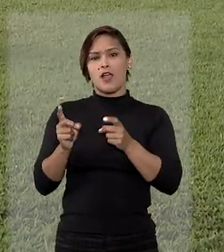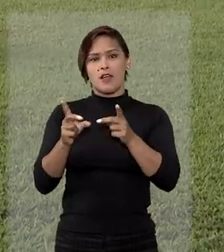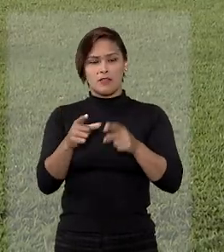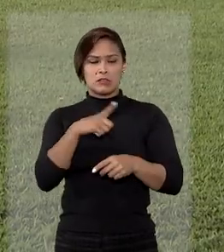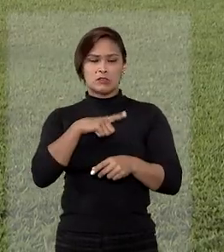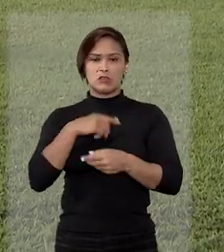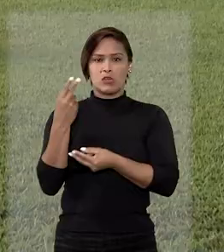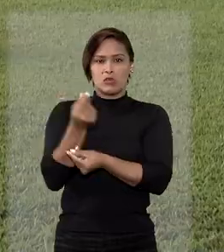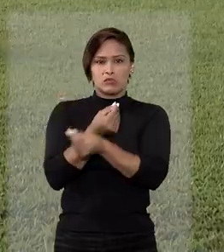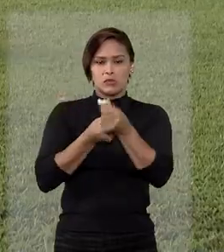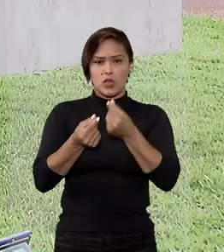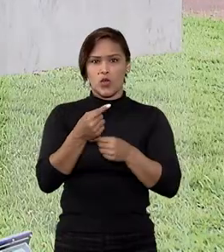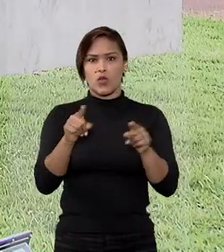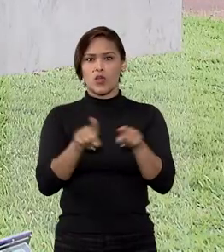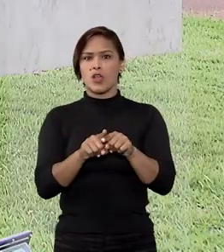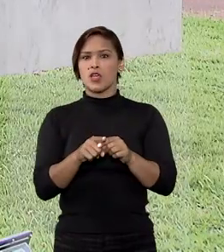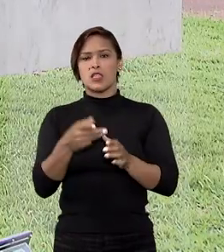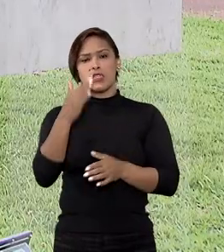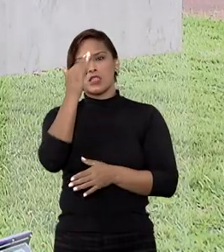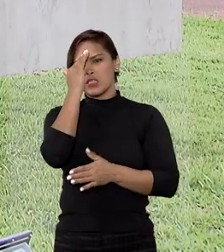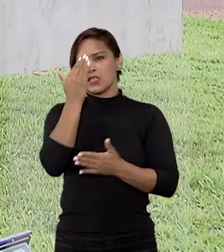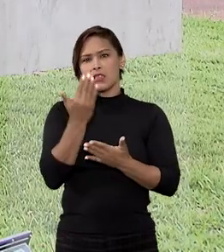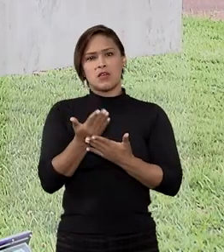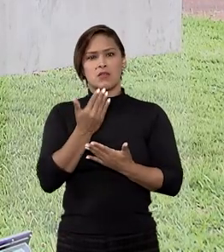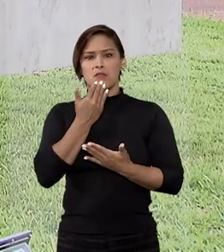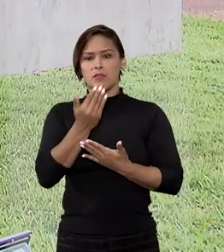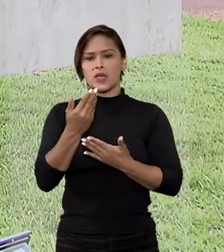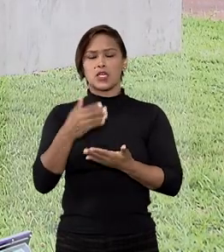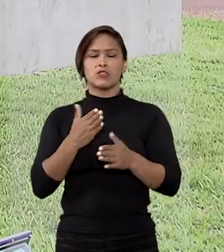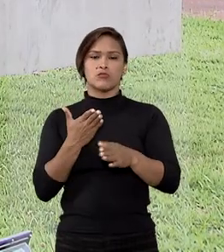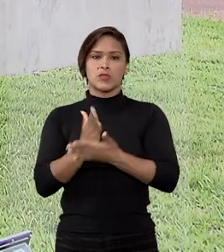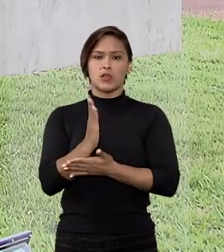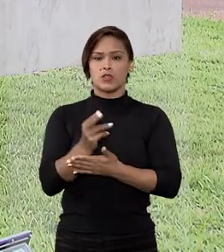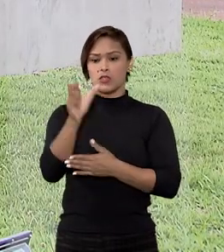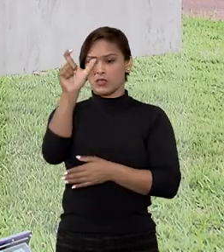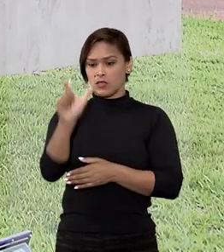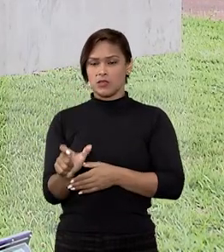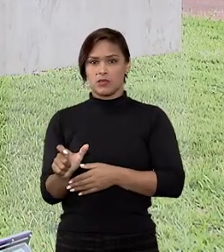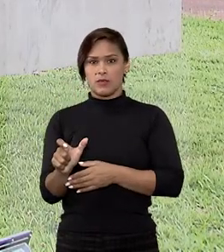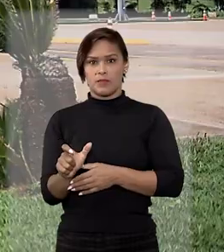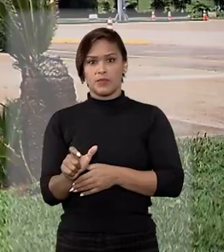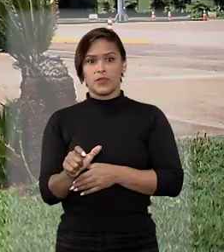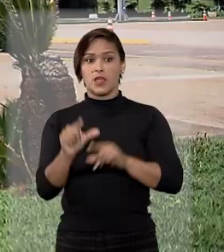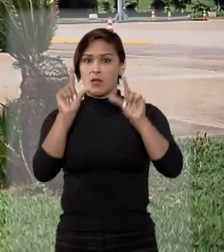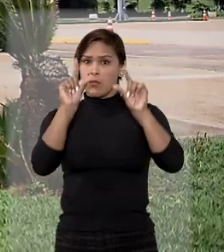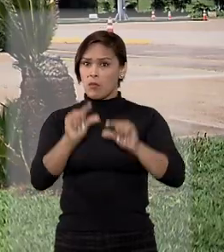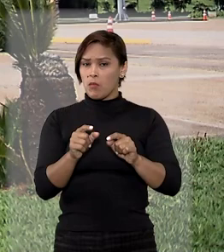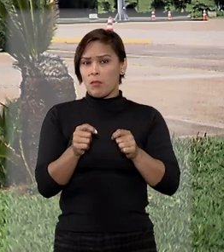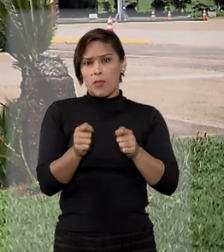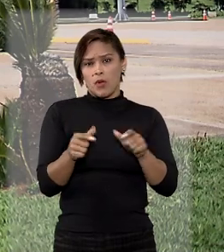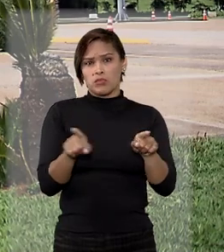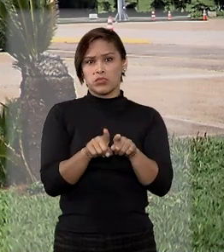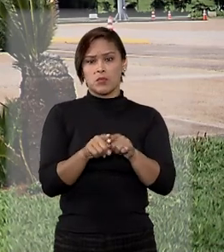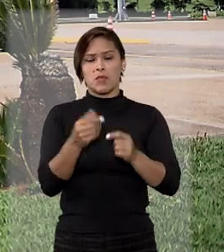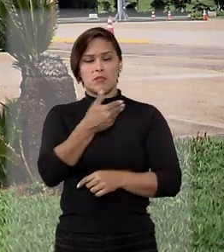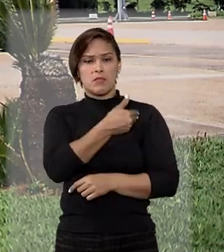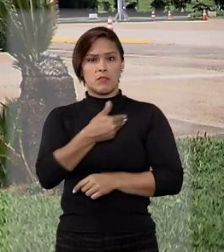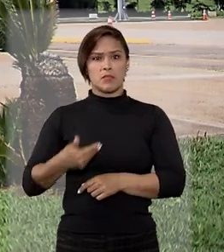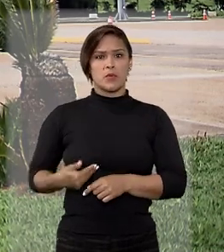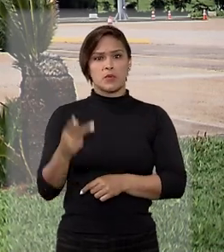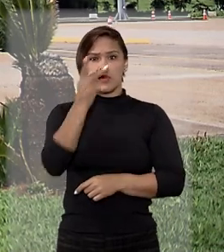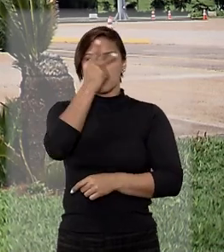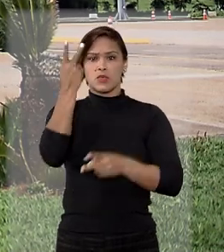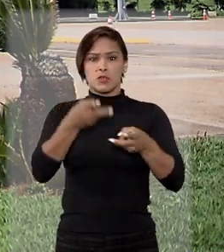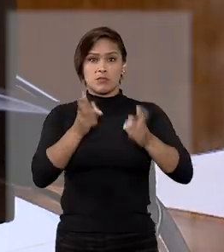que havendo interesse econômico, não é exigida a autorização da pessoa retratada, menos ainda em se tratando de figura